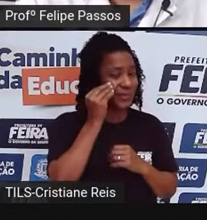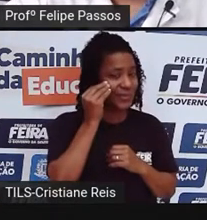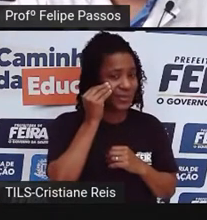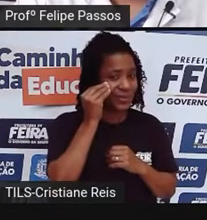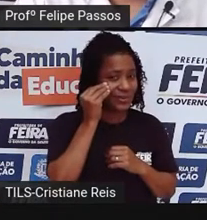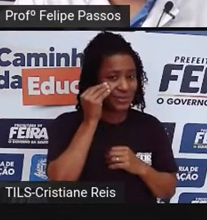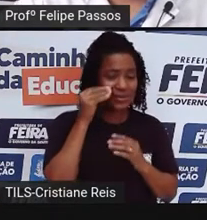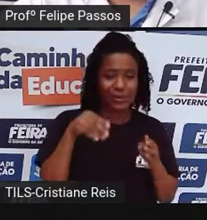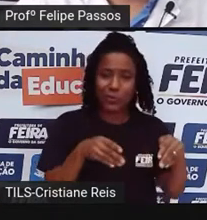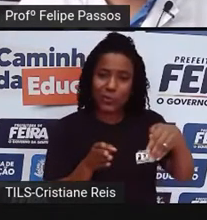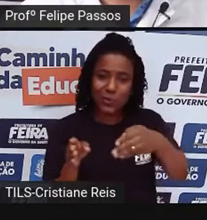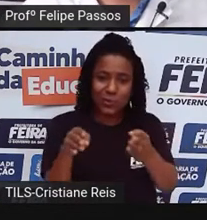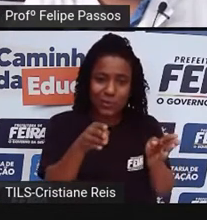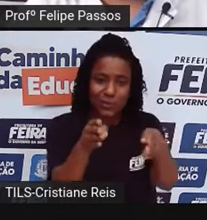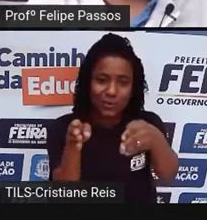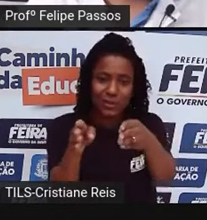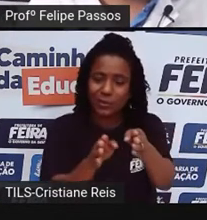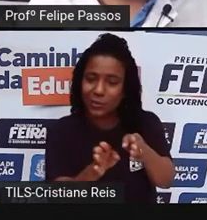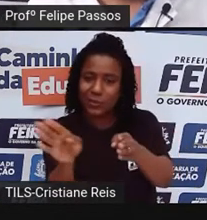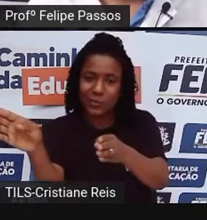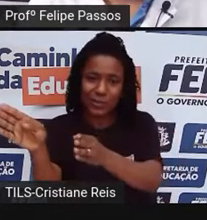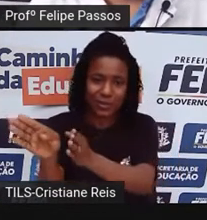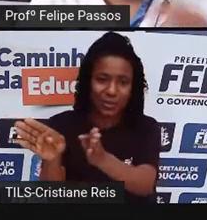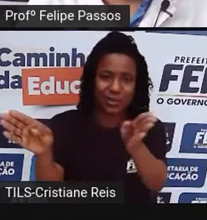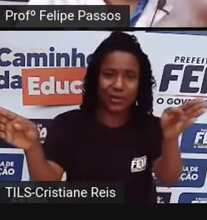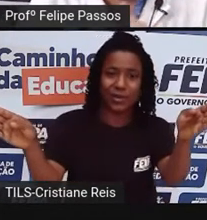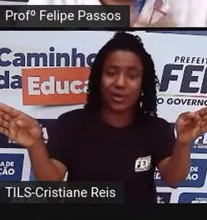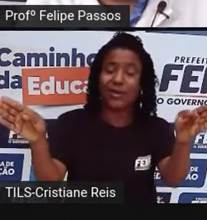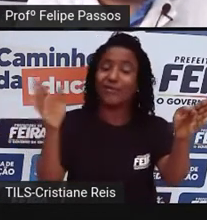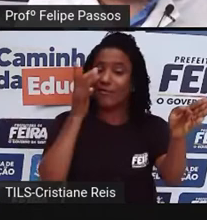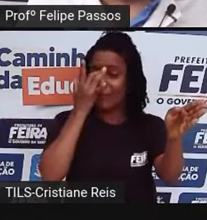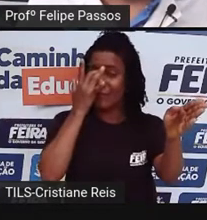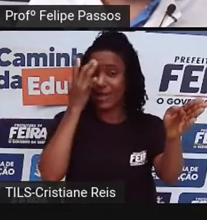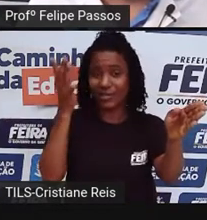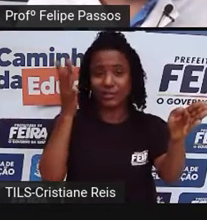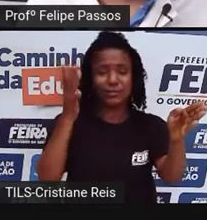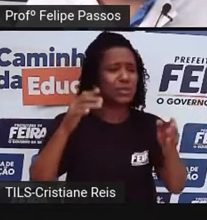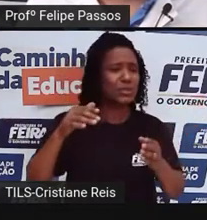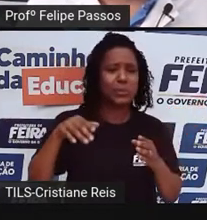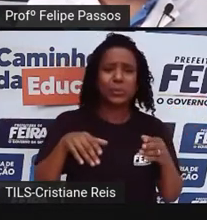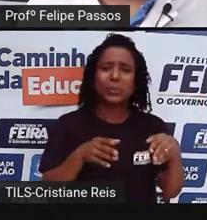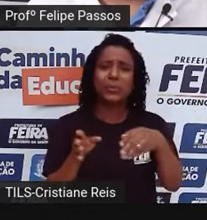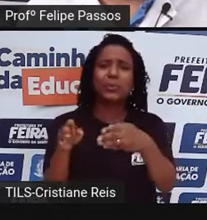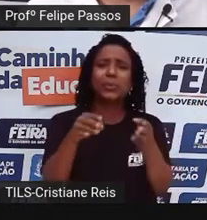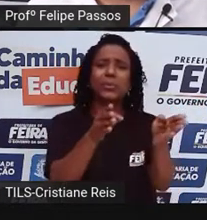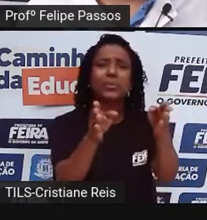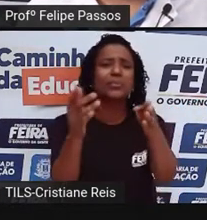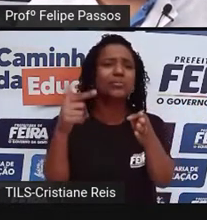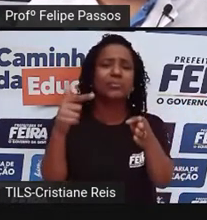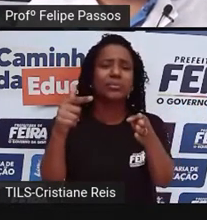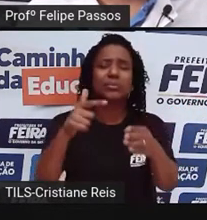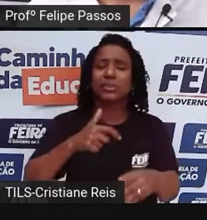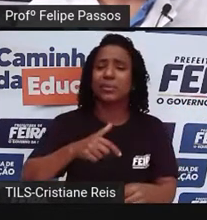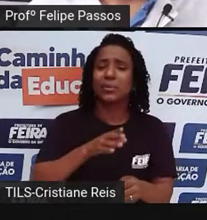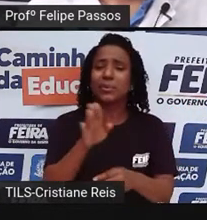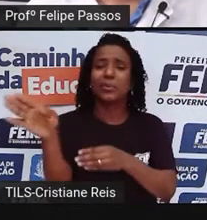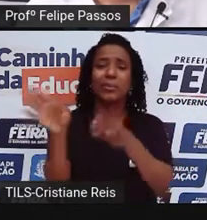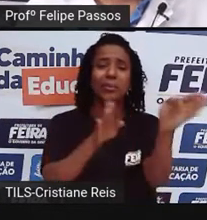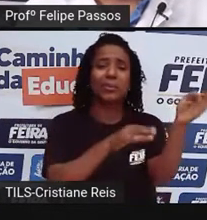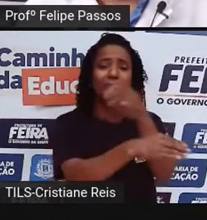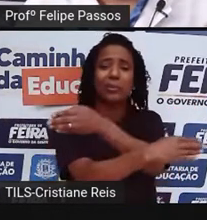você sabe para onde essa estrada está indo. Se não tivesse estrada, você ia sair andando a esmo, né? Sem saber para onde você está indo.